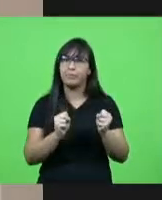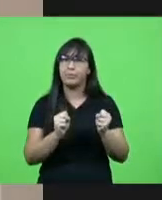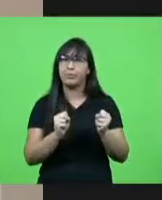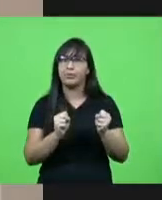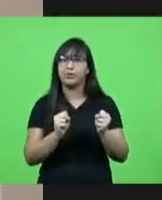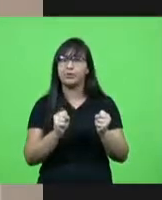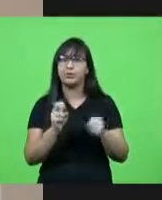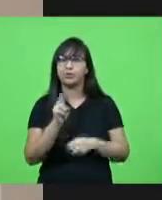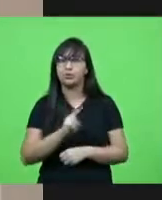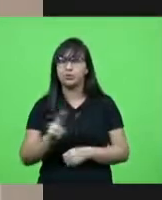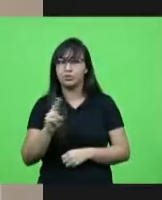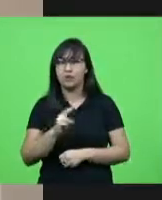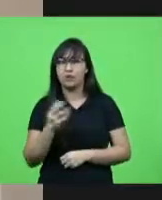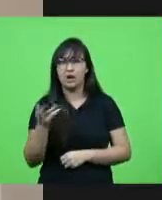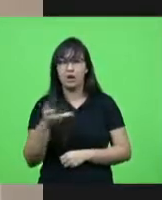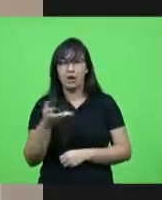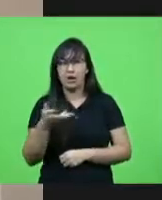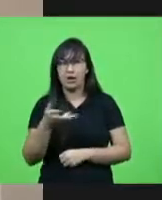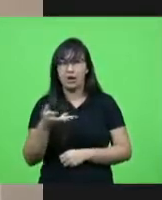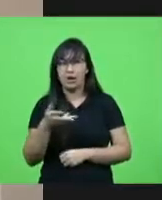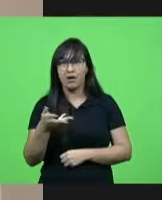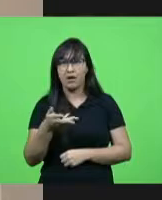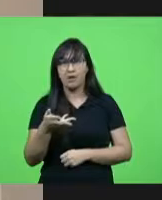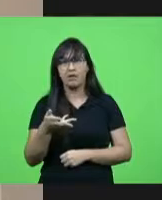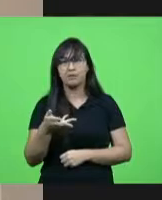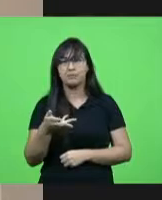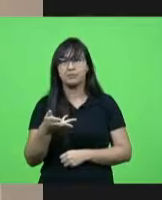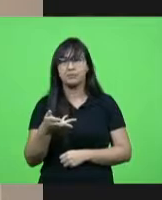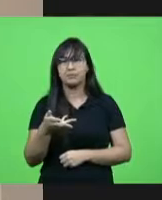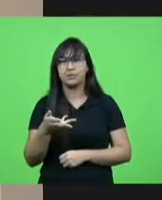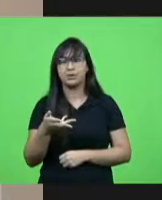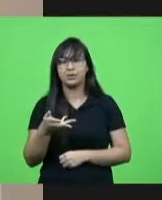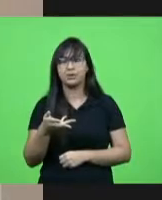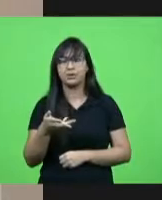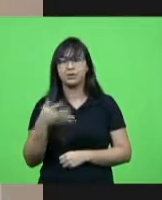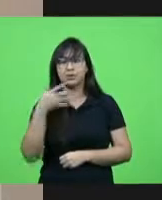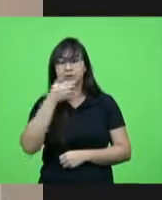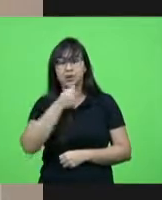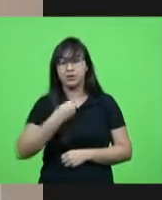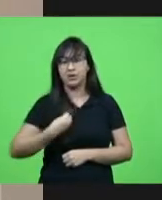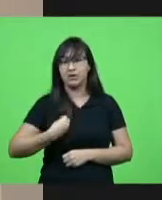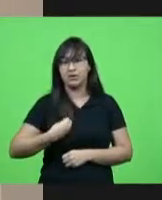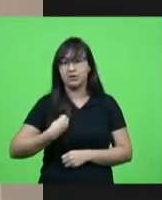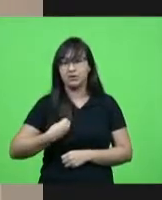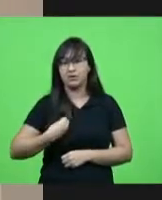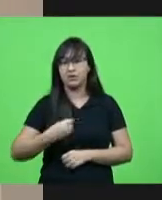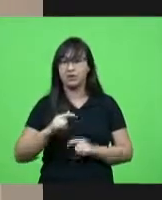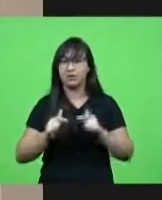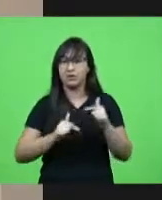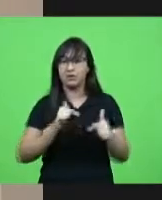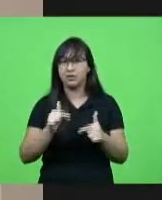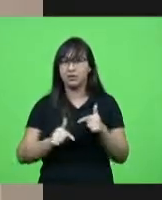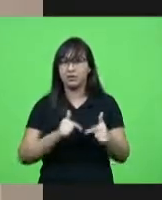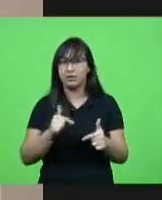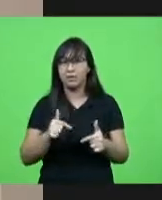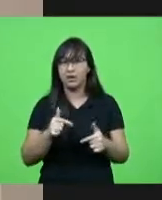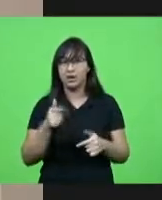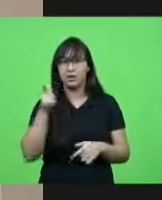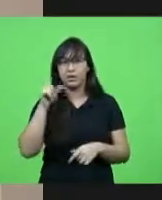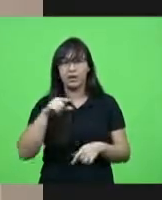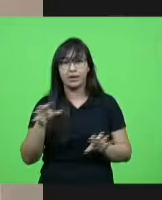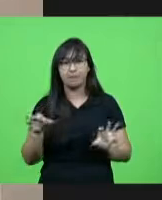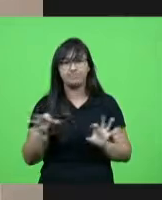prática o mais rápido possível e com isso sem dúvida nenhuma salvar vidas salvar empregos tentar conciliar